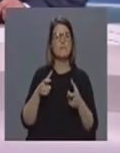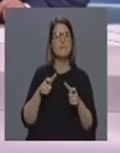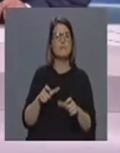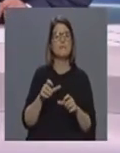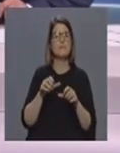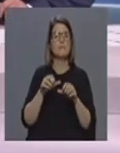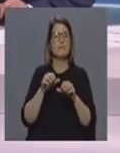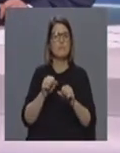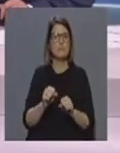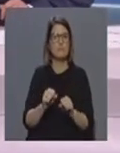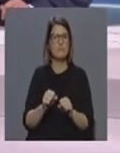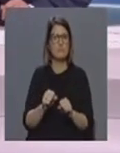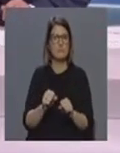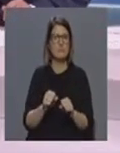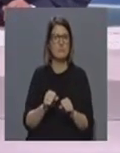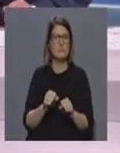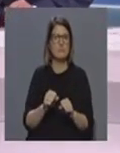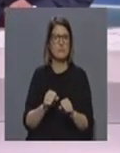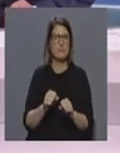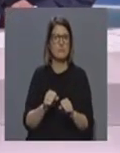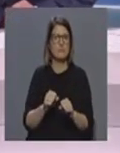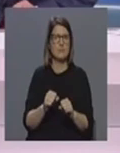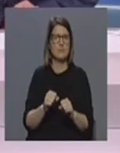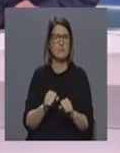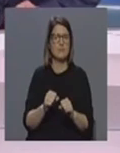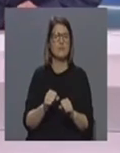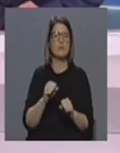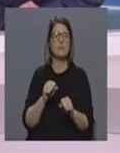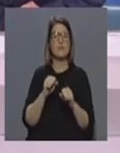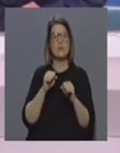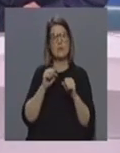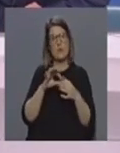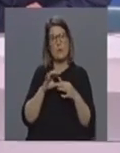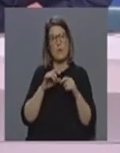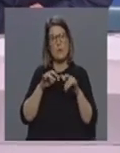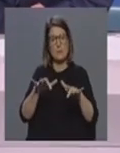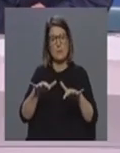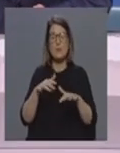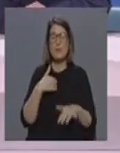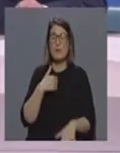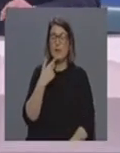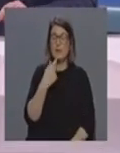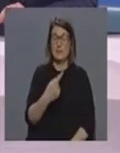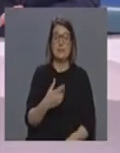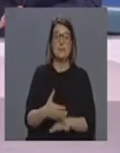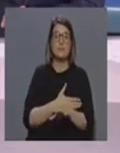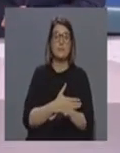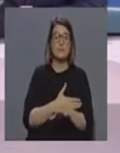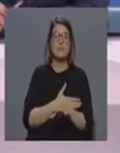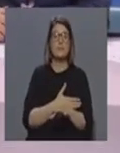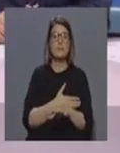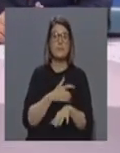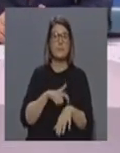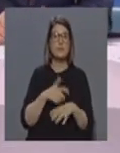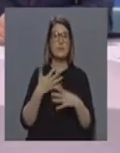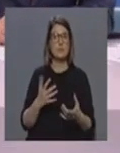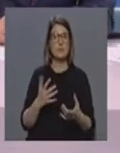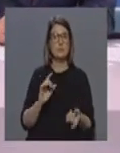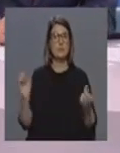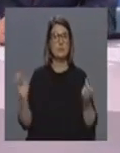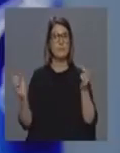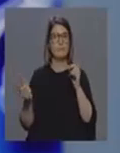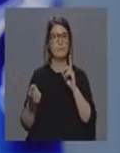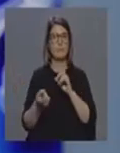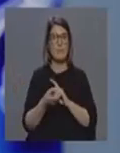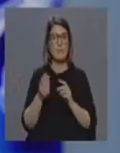contenção para a sua propagação. Mas, neste sentido, o eu estava a dizer, nós estamos aqui num momento de viragem, atendendo àquilo que está